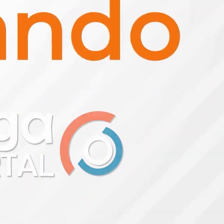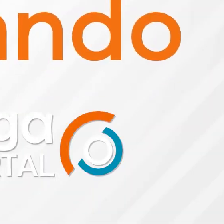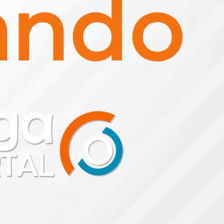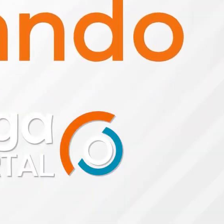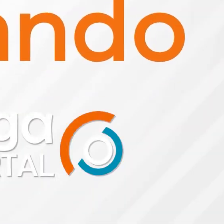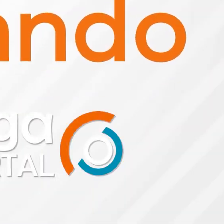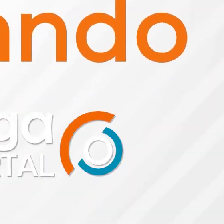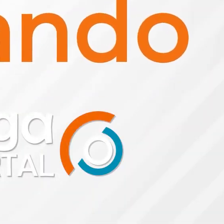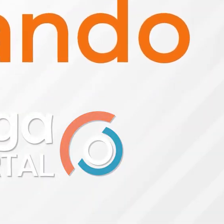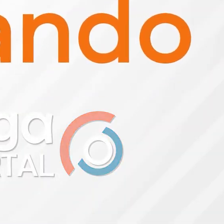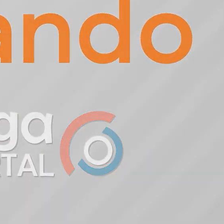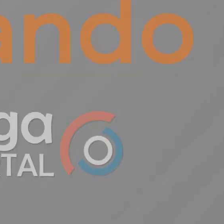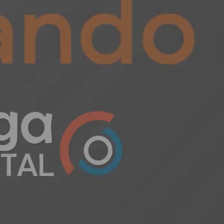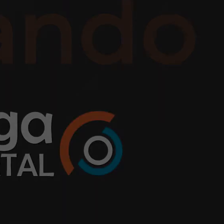Apoio Obrigado.